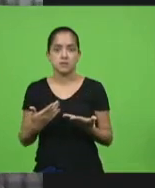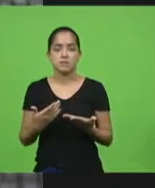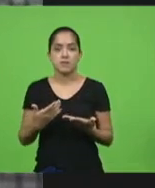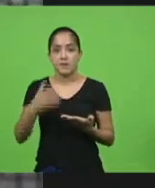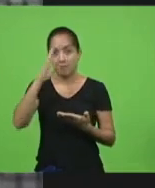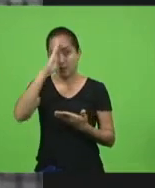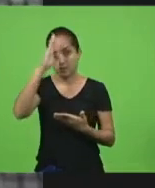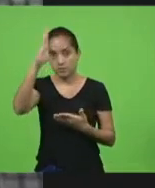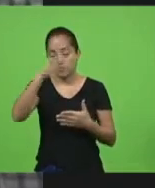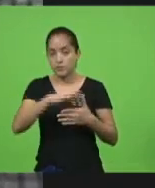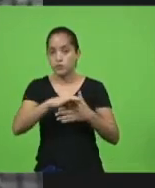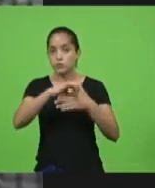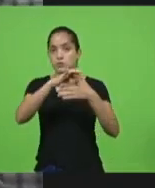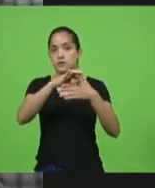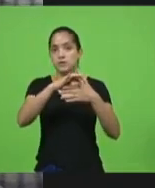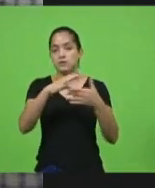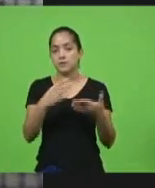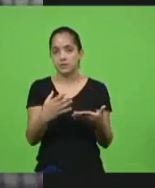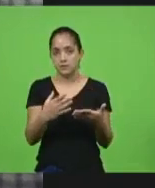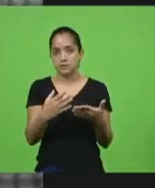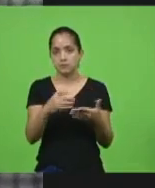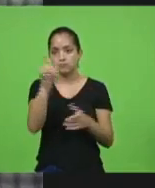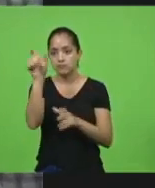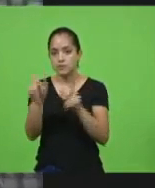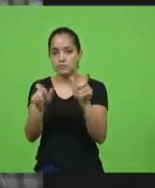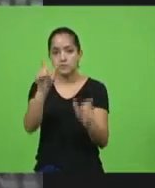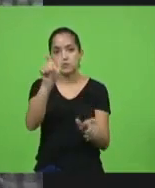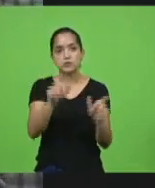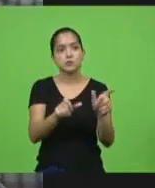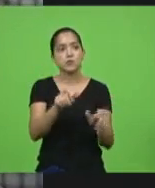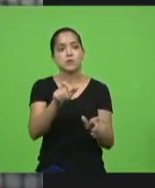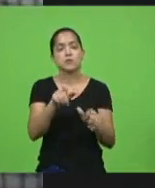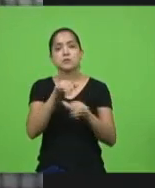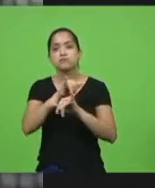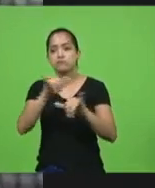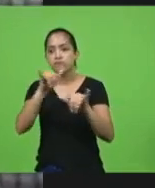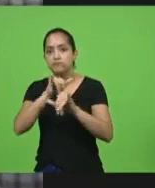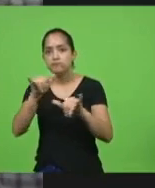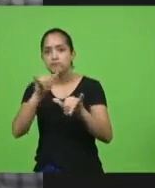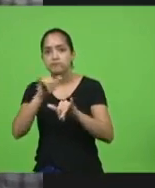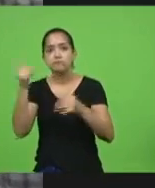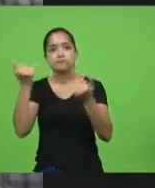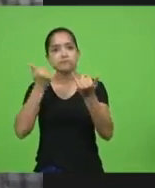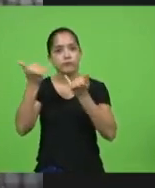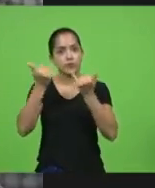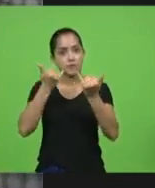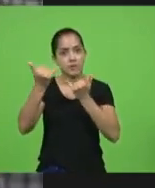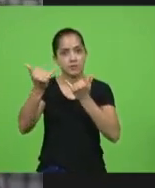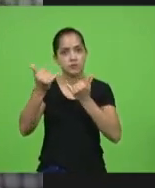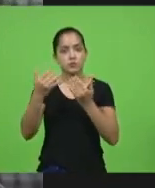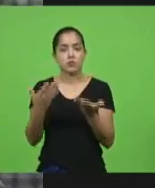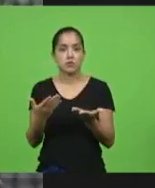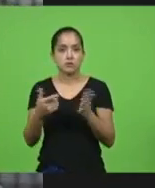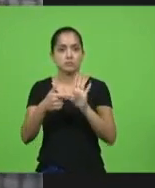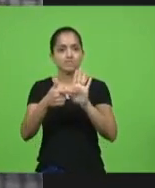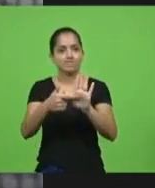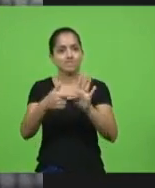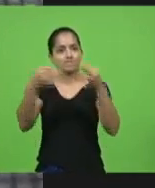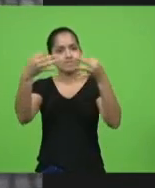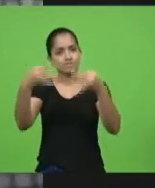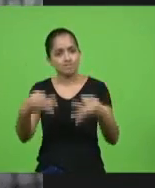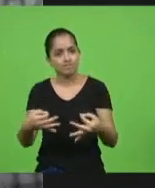líderes maiores de oferecer informações e de trazer para a população coisas corretas,